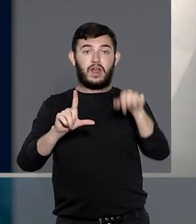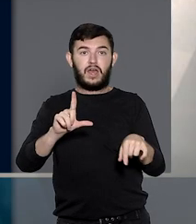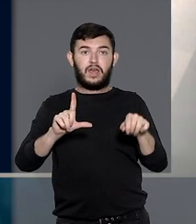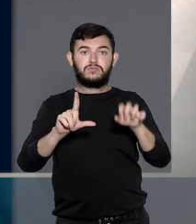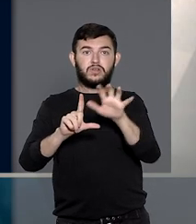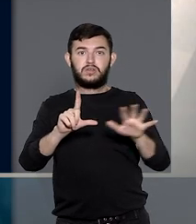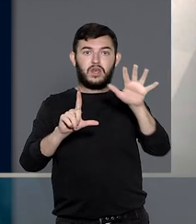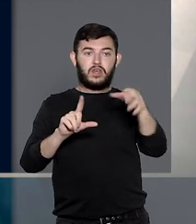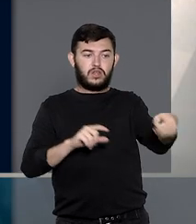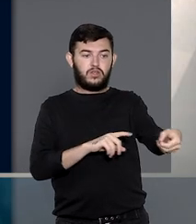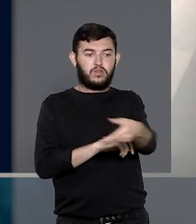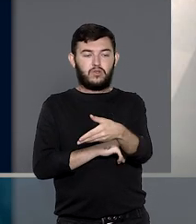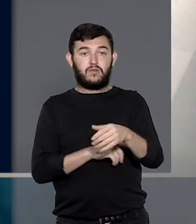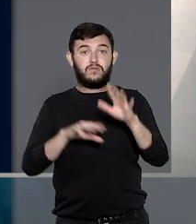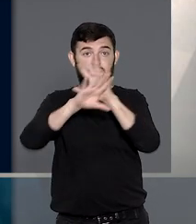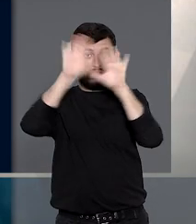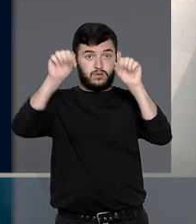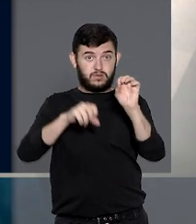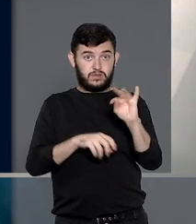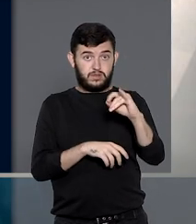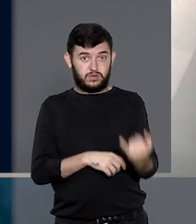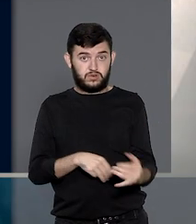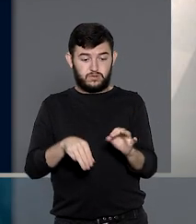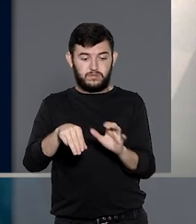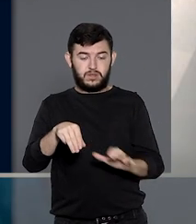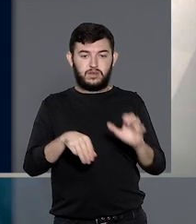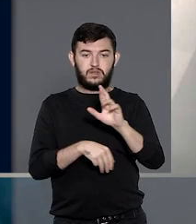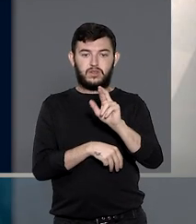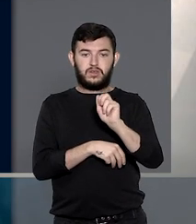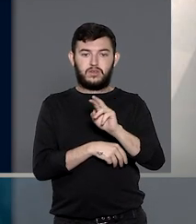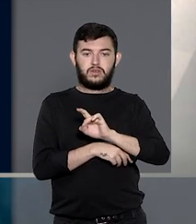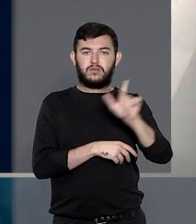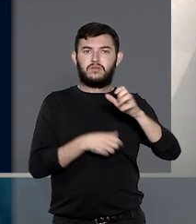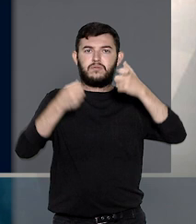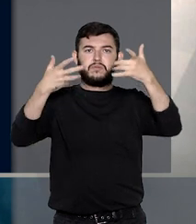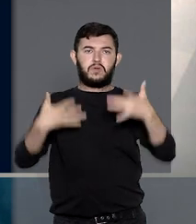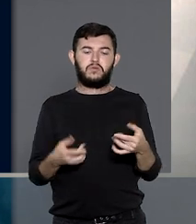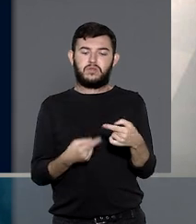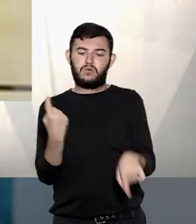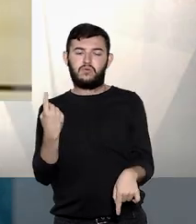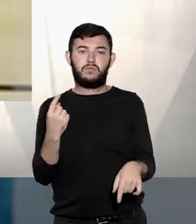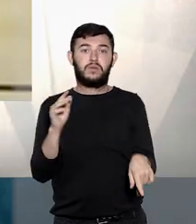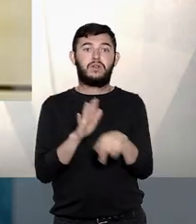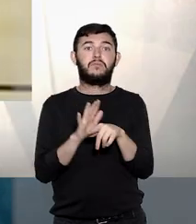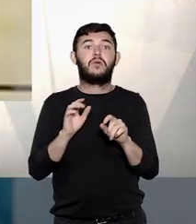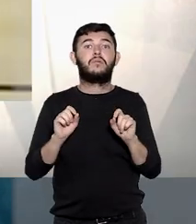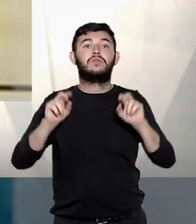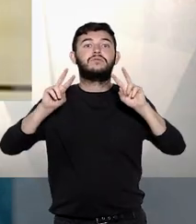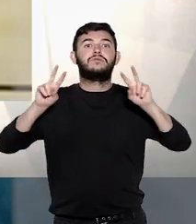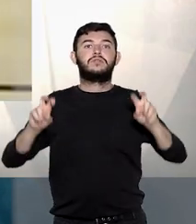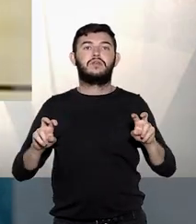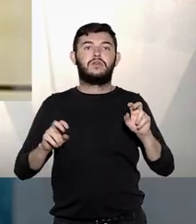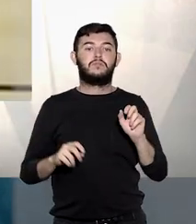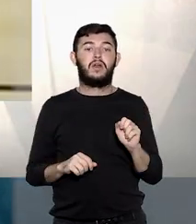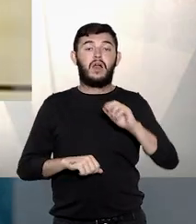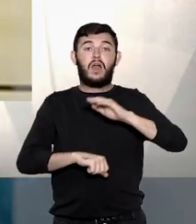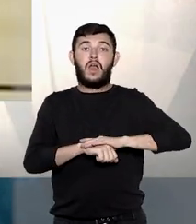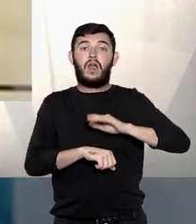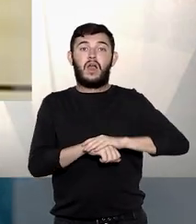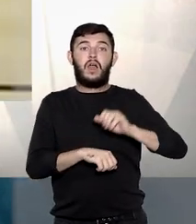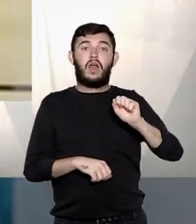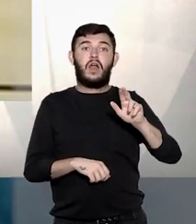No STJ, o relator ministro Raul Araújo destacou que a obra dos autos não atende o conceito de obra autoral,